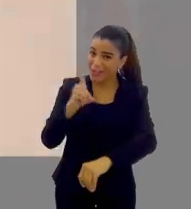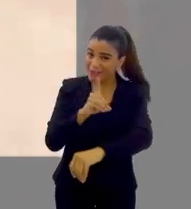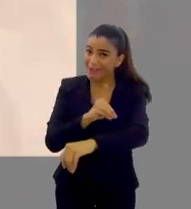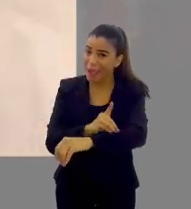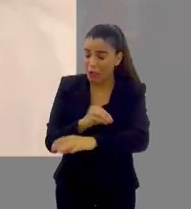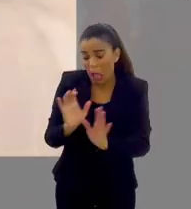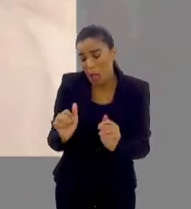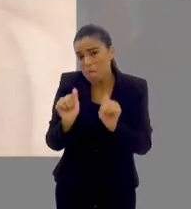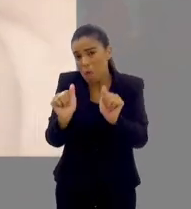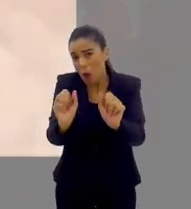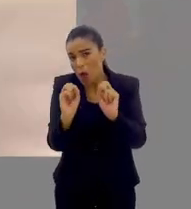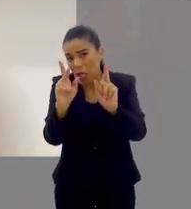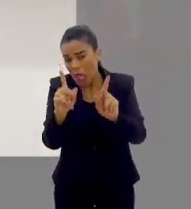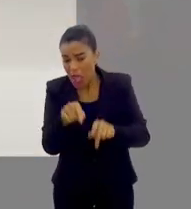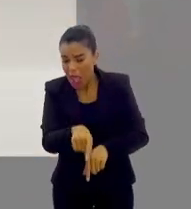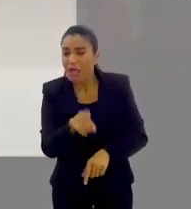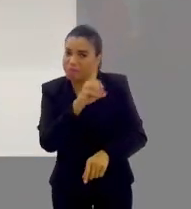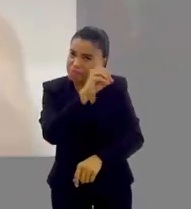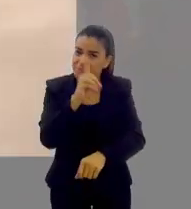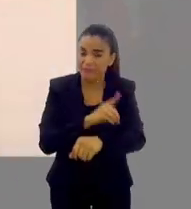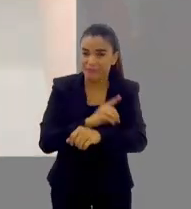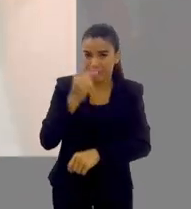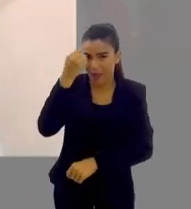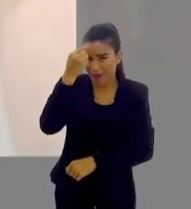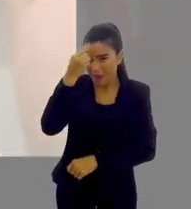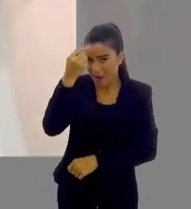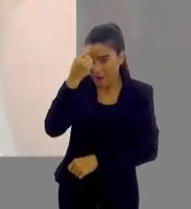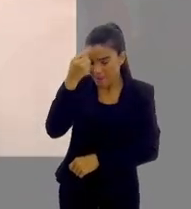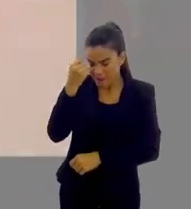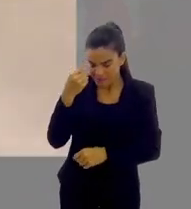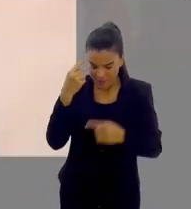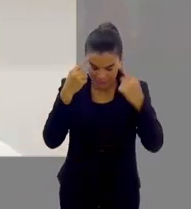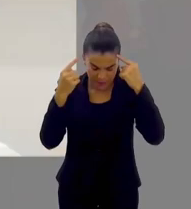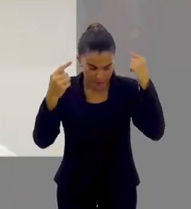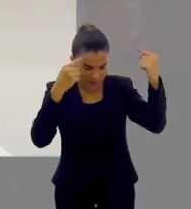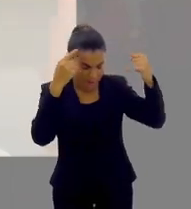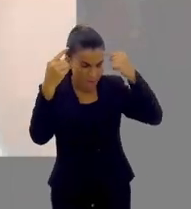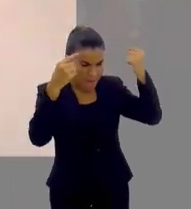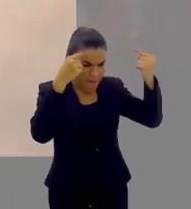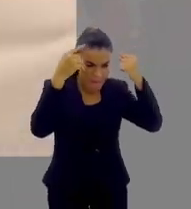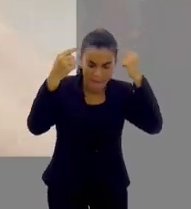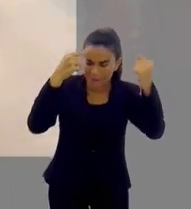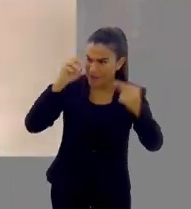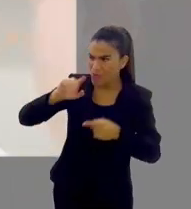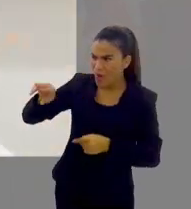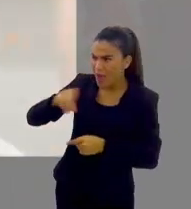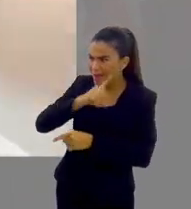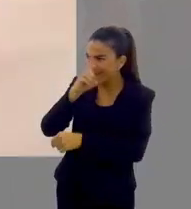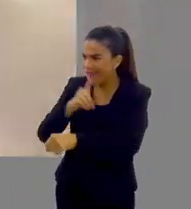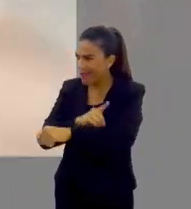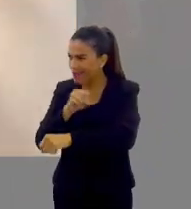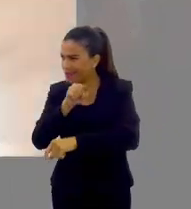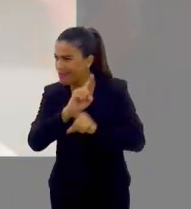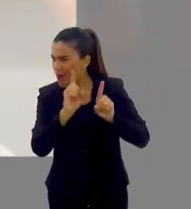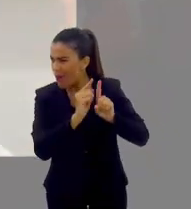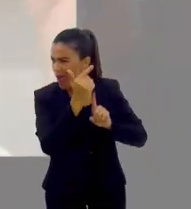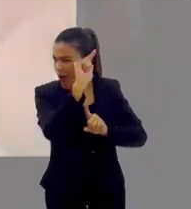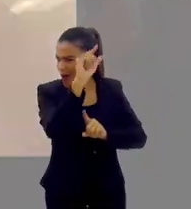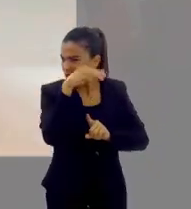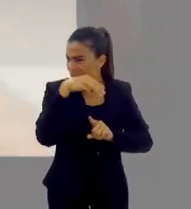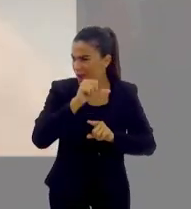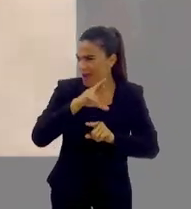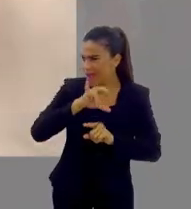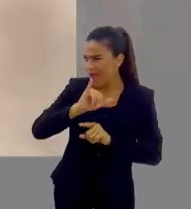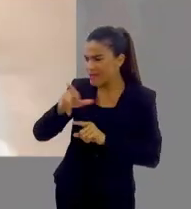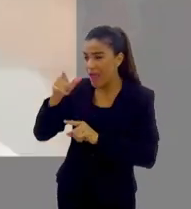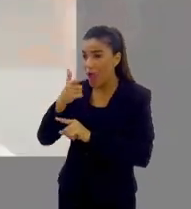mesmo, então a gente fechou como dengue, né. Mas aí, na nossa cabeça de infecção, a gente pensa em tudo, né, a gente acha que não é dengue, a gente acha que é maiaro,